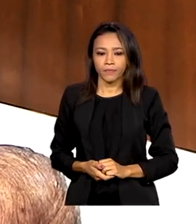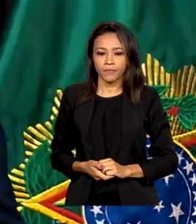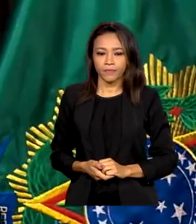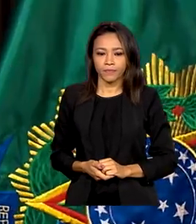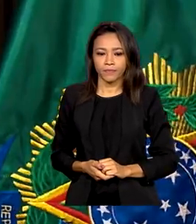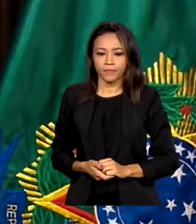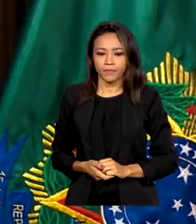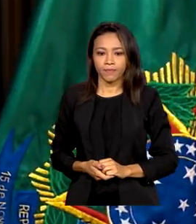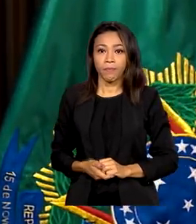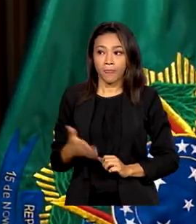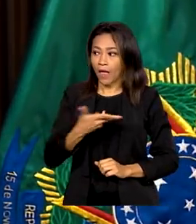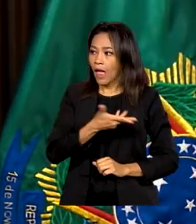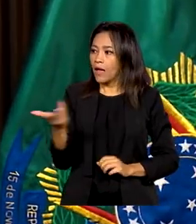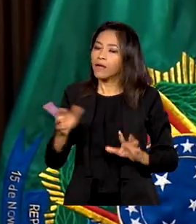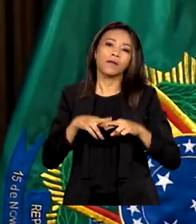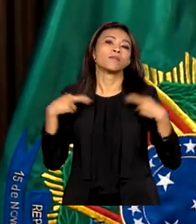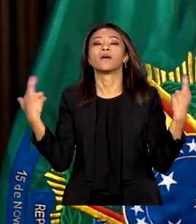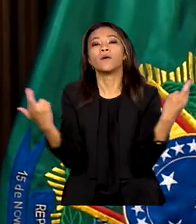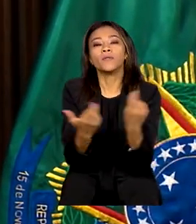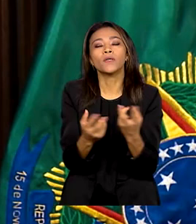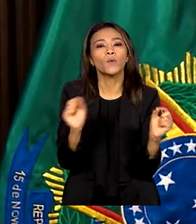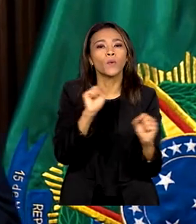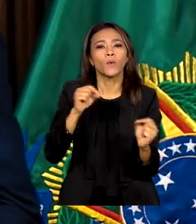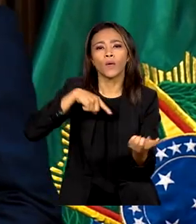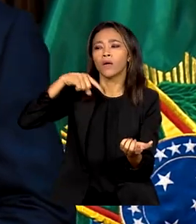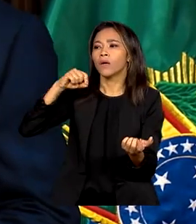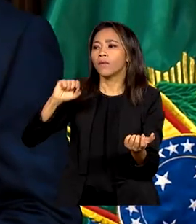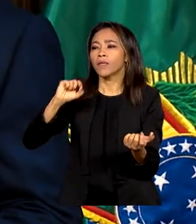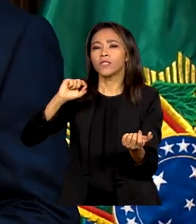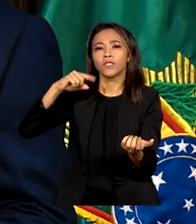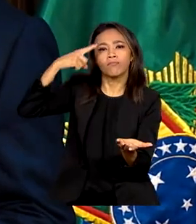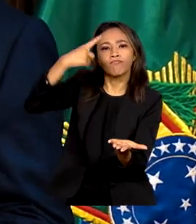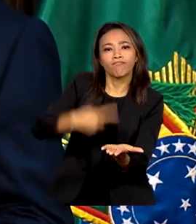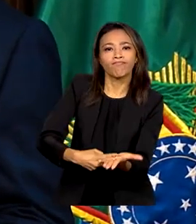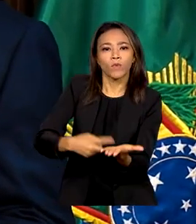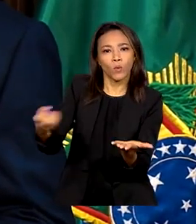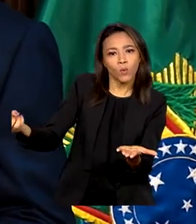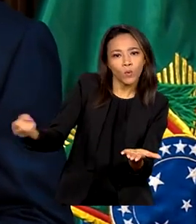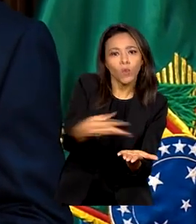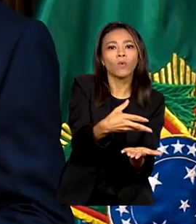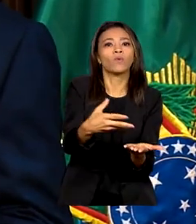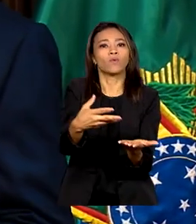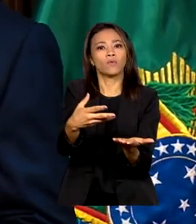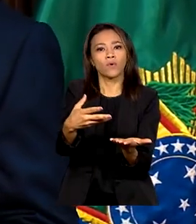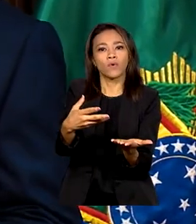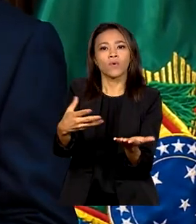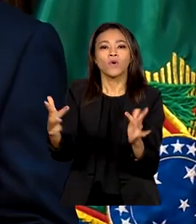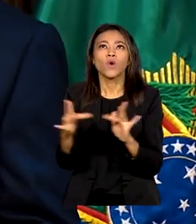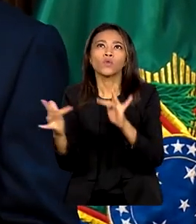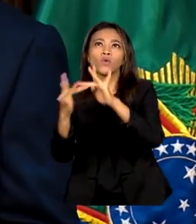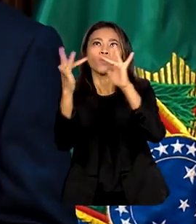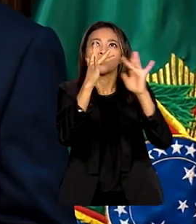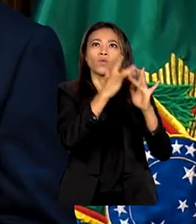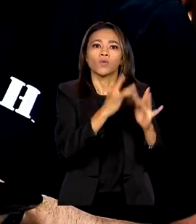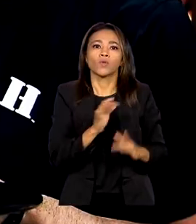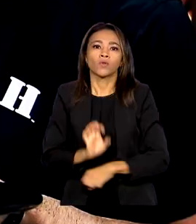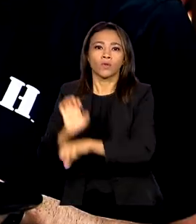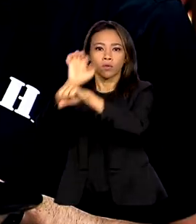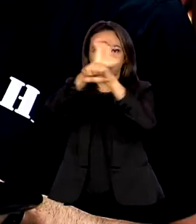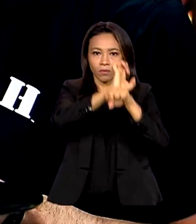Essa reunião é uma reunião para a gente estabelecer uma nova relação entre os entes federados desse país.